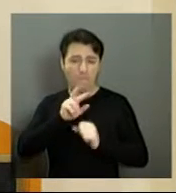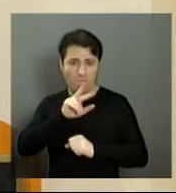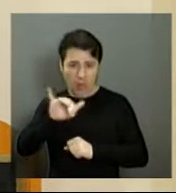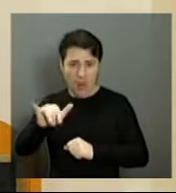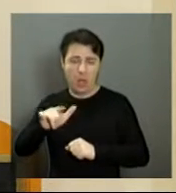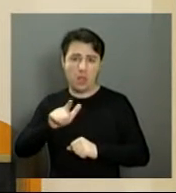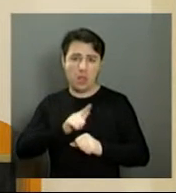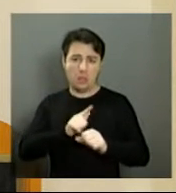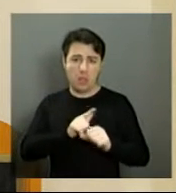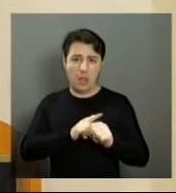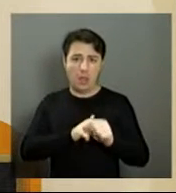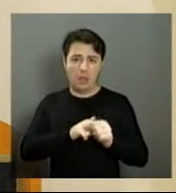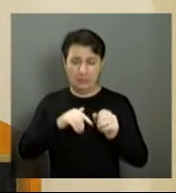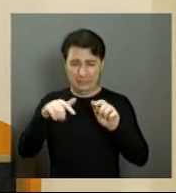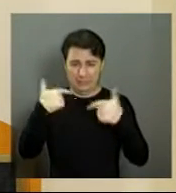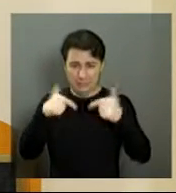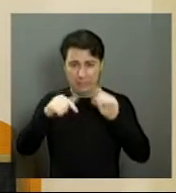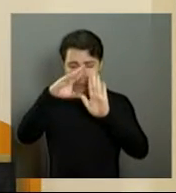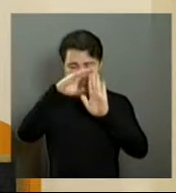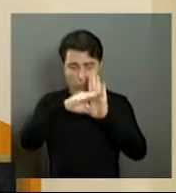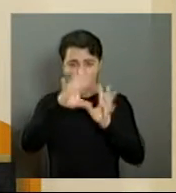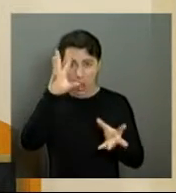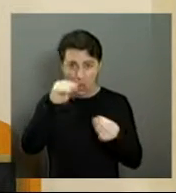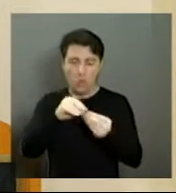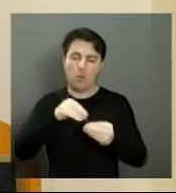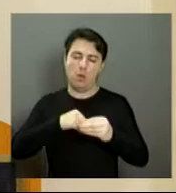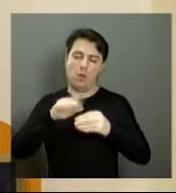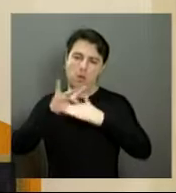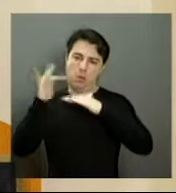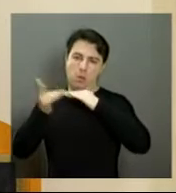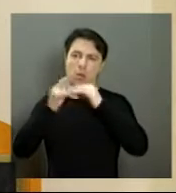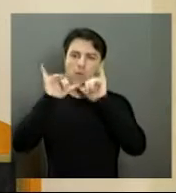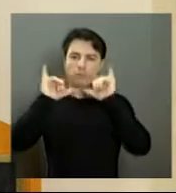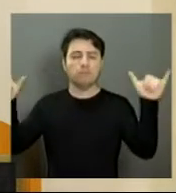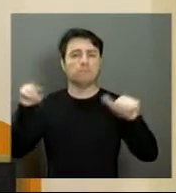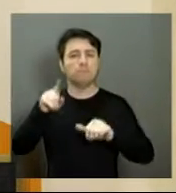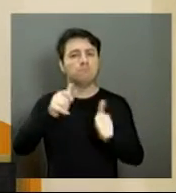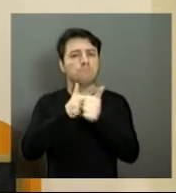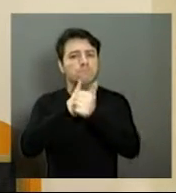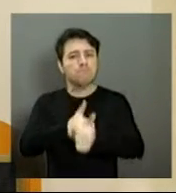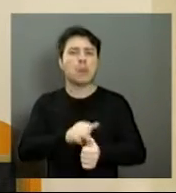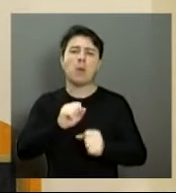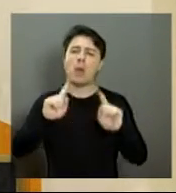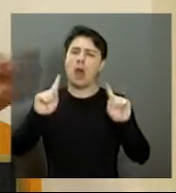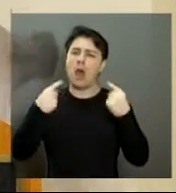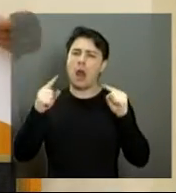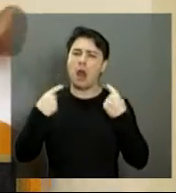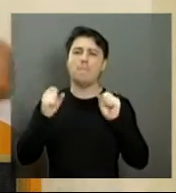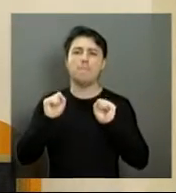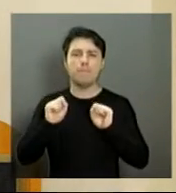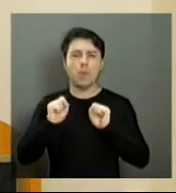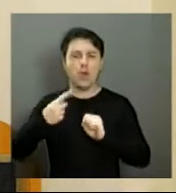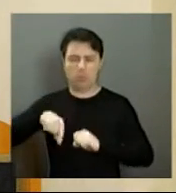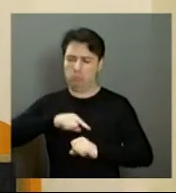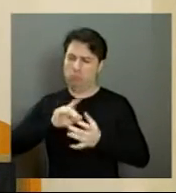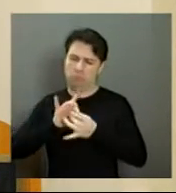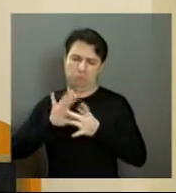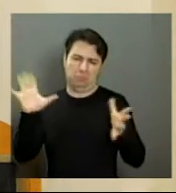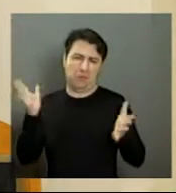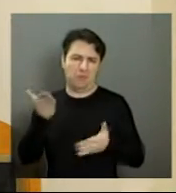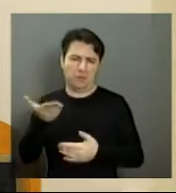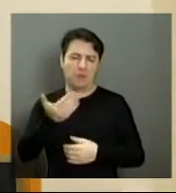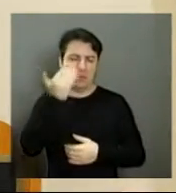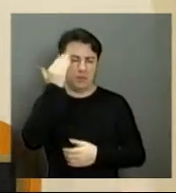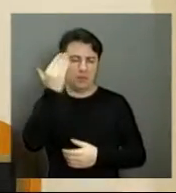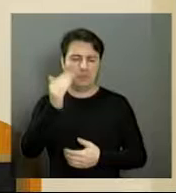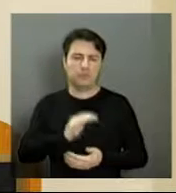o resumo do nosso trabalho para vocês nas redes sociais. Acompanhem, critiquem, mandem sugestões, nós estamos à inteira disposição da população.